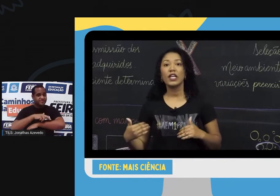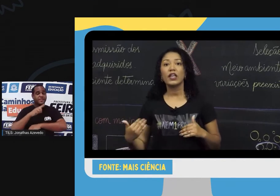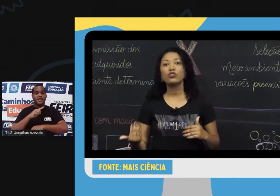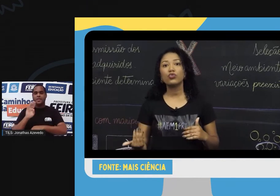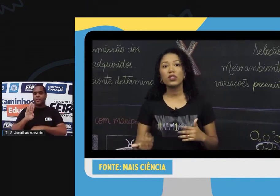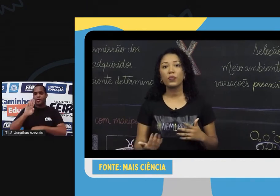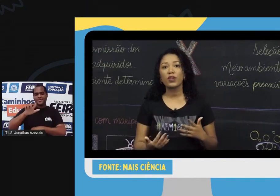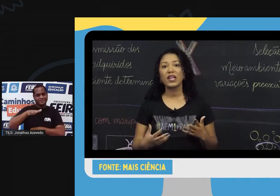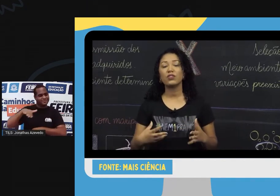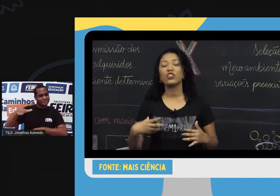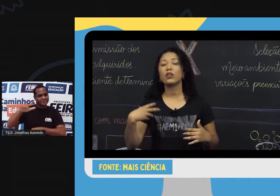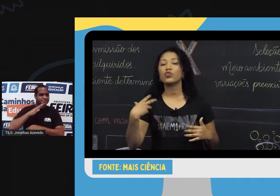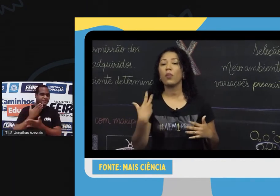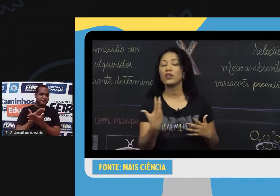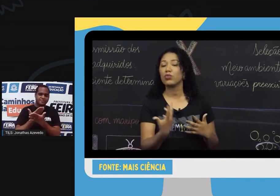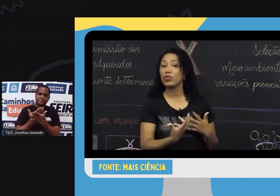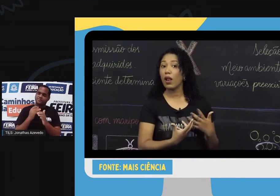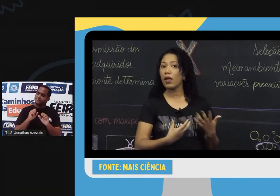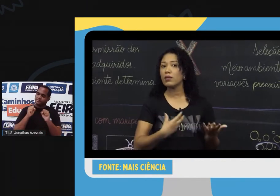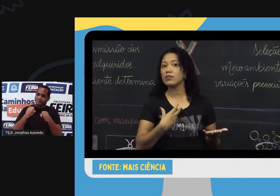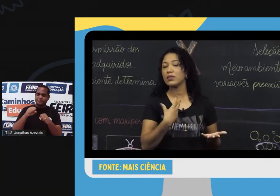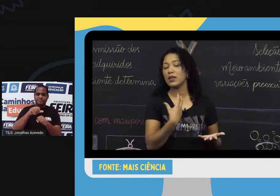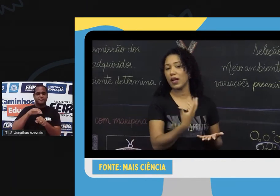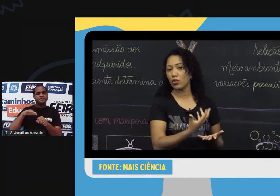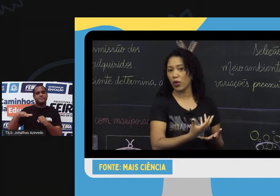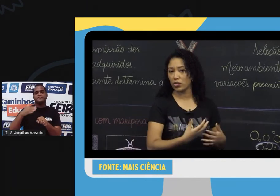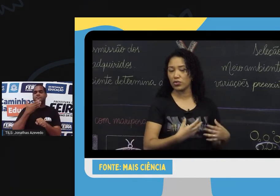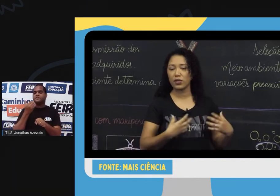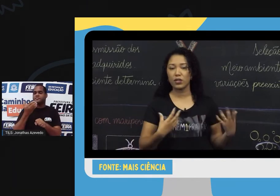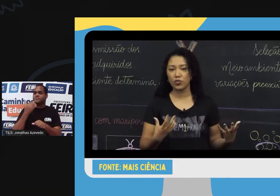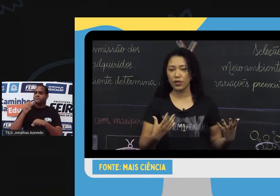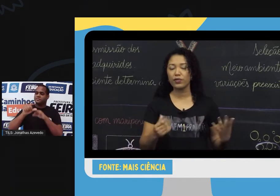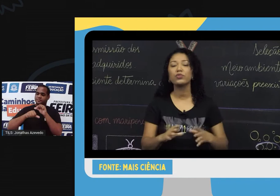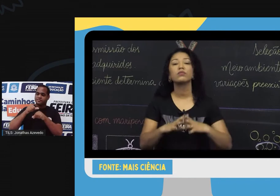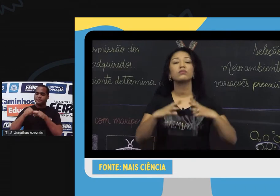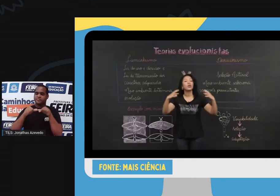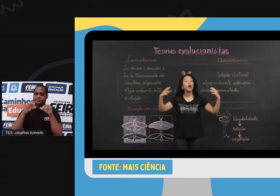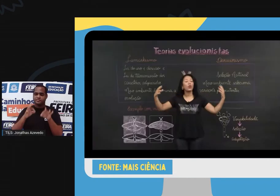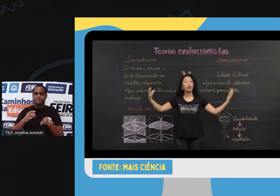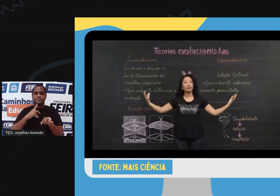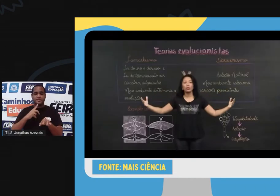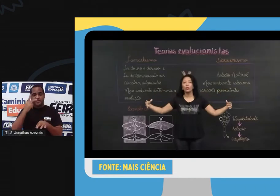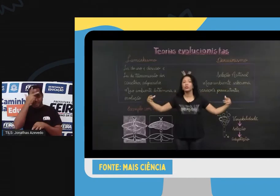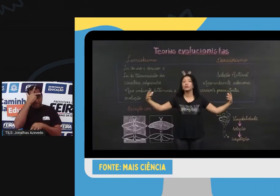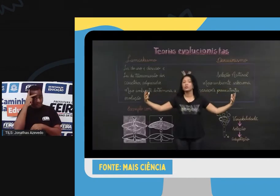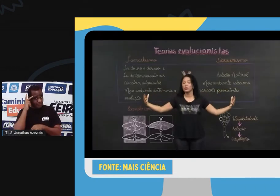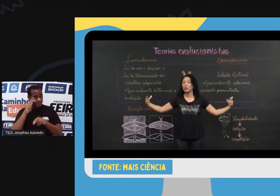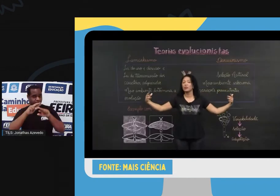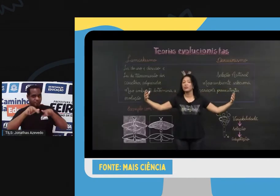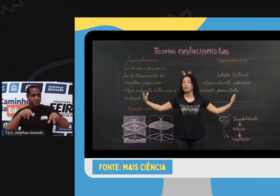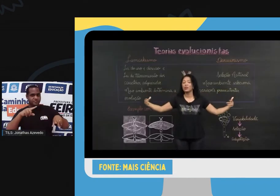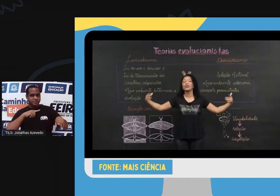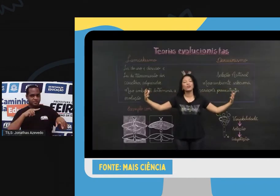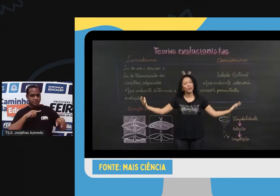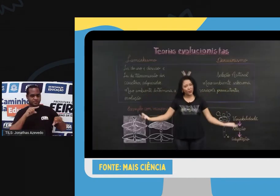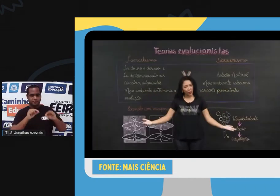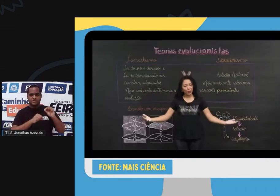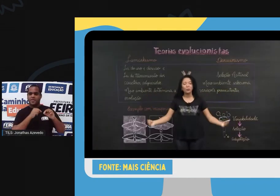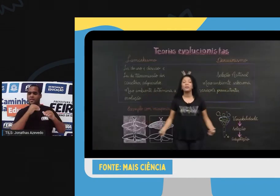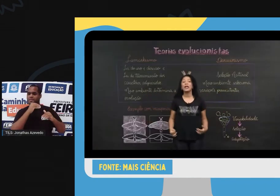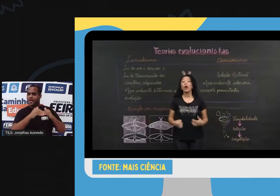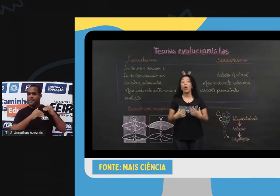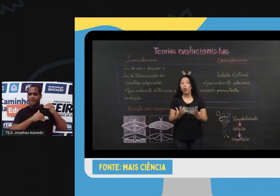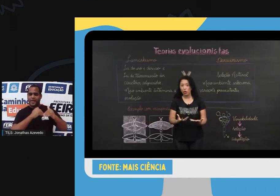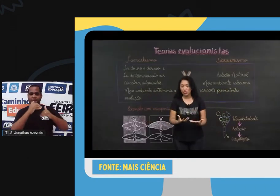biologia que estuda esse processo de transformações lentas e graduais dos seres vivos ao longo de muito, muito, muito